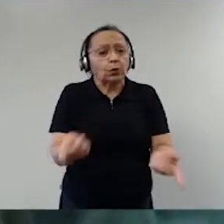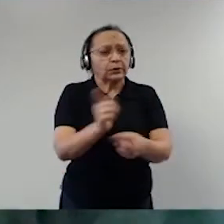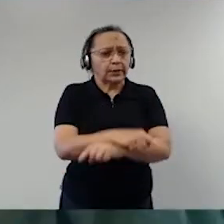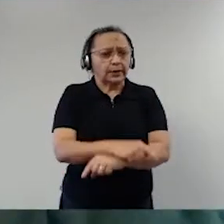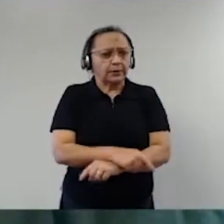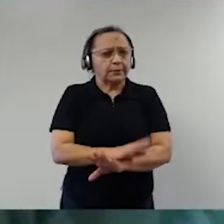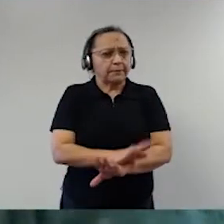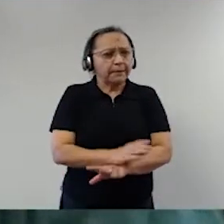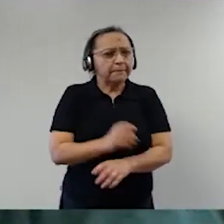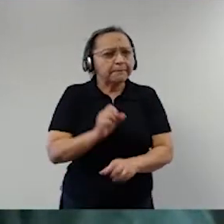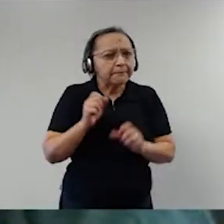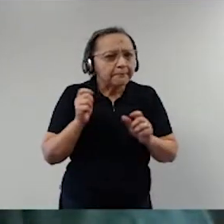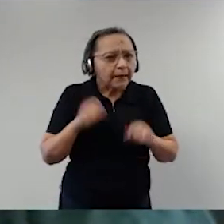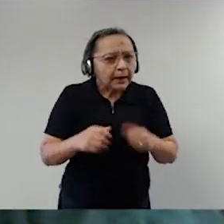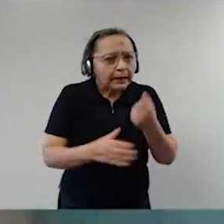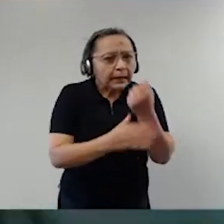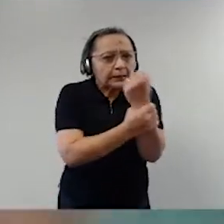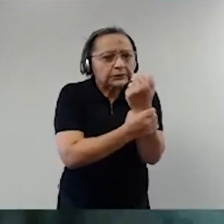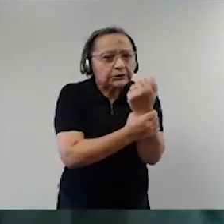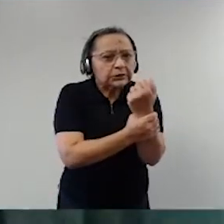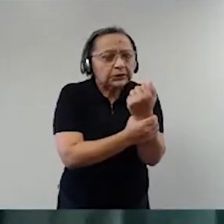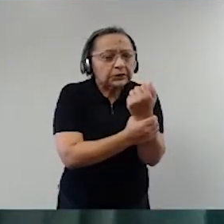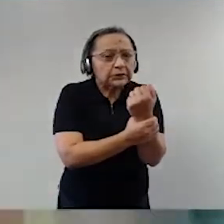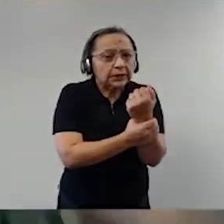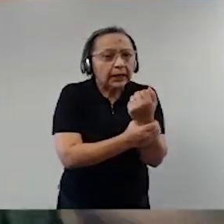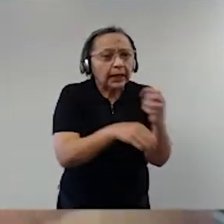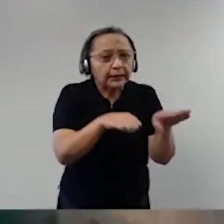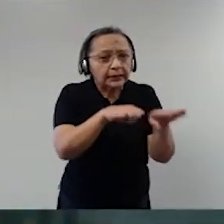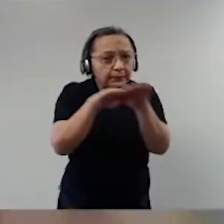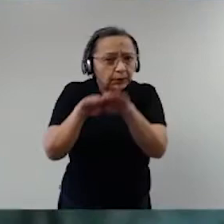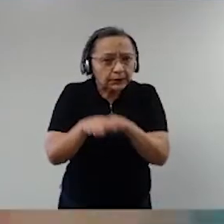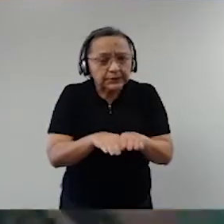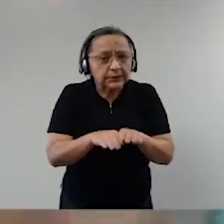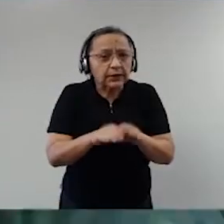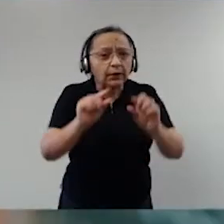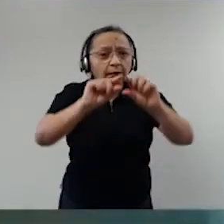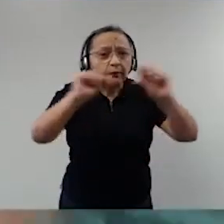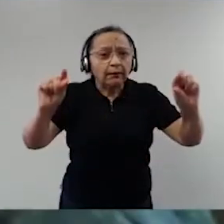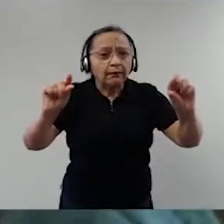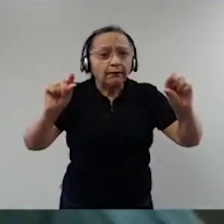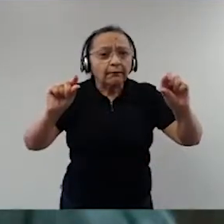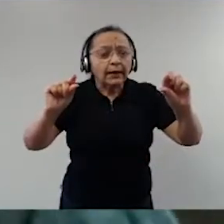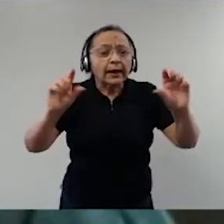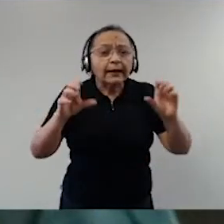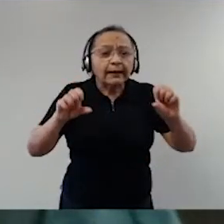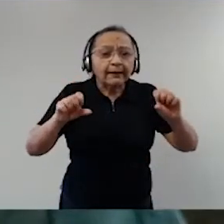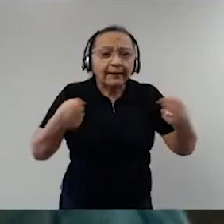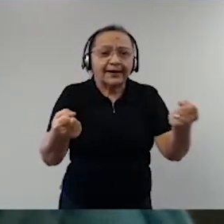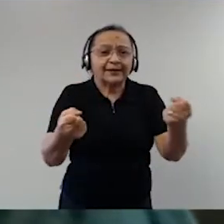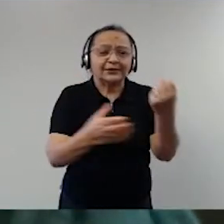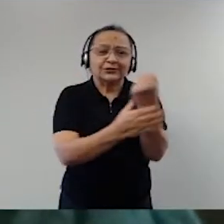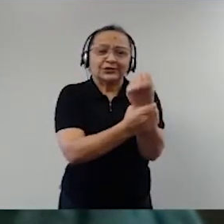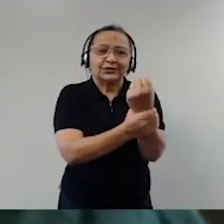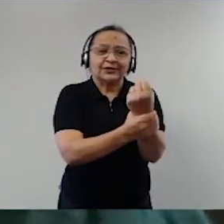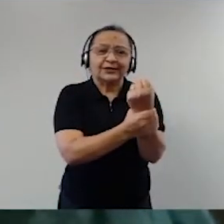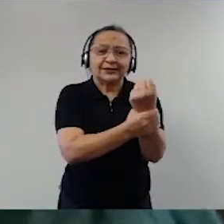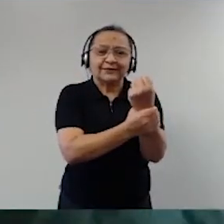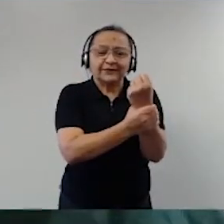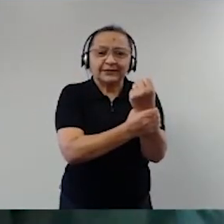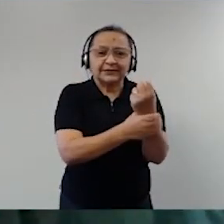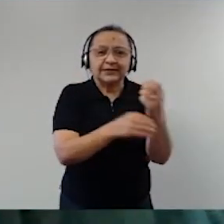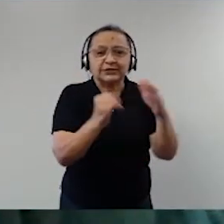para garantir o Estado Democrático, como diz o título, para garantir a defesa das instituições democráticas